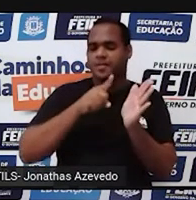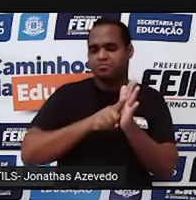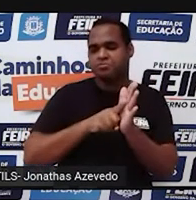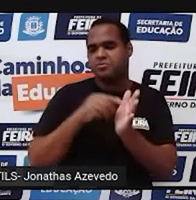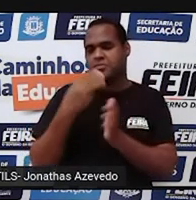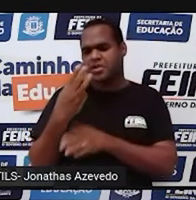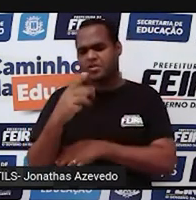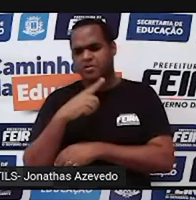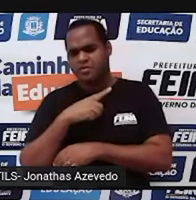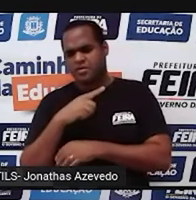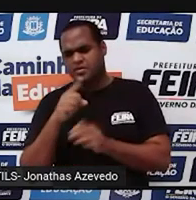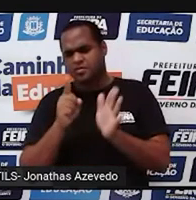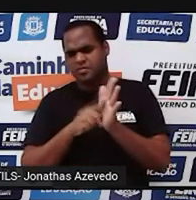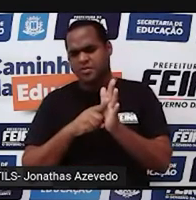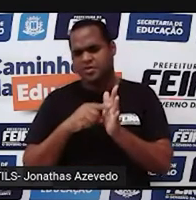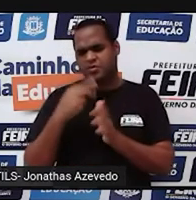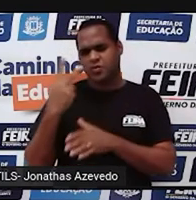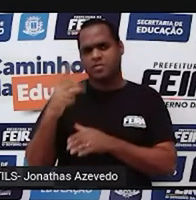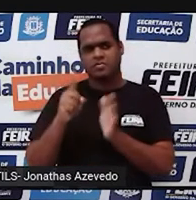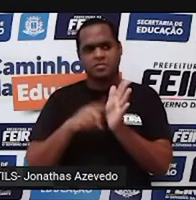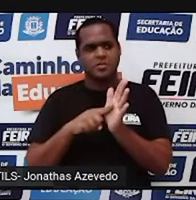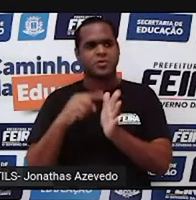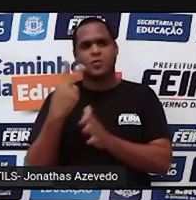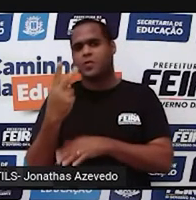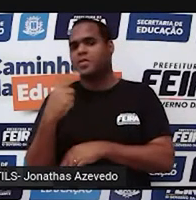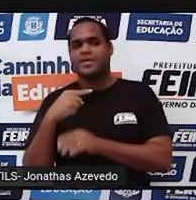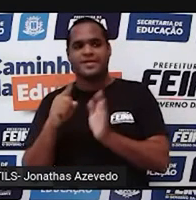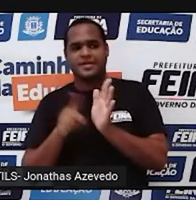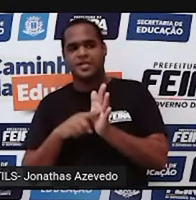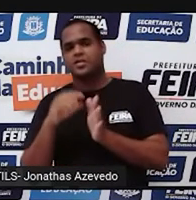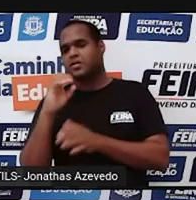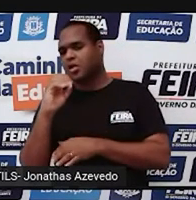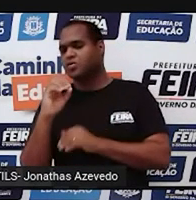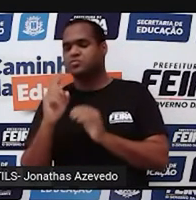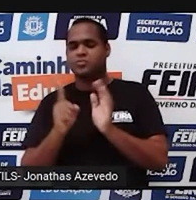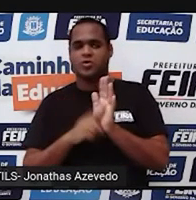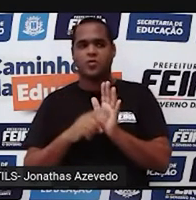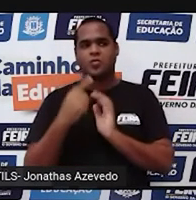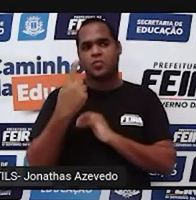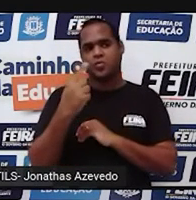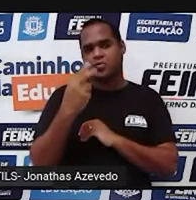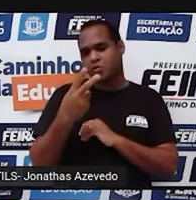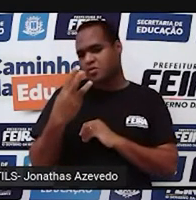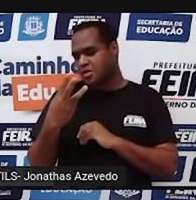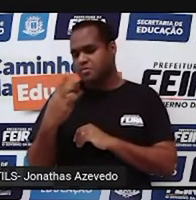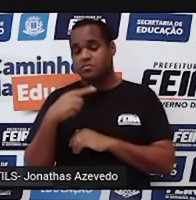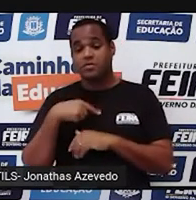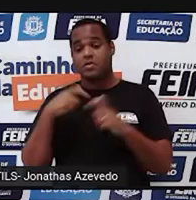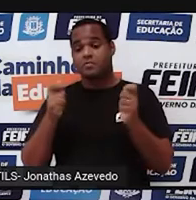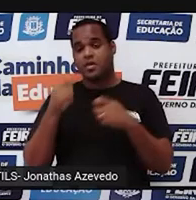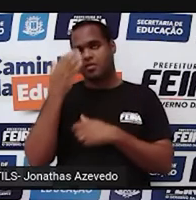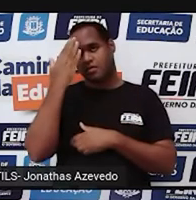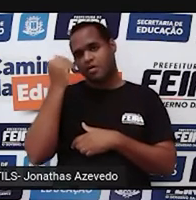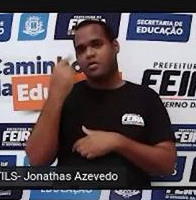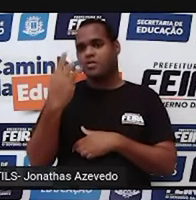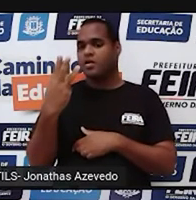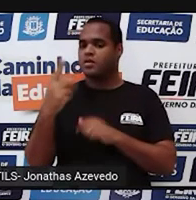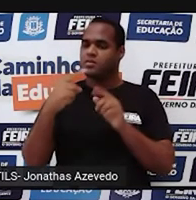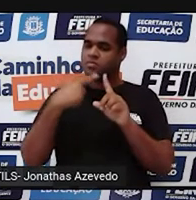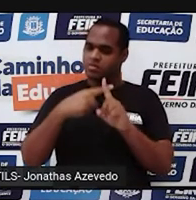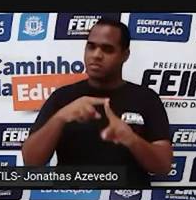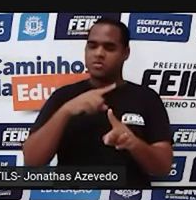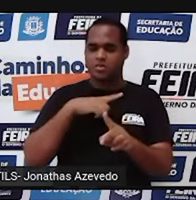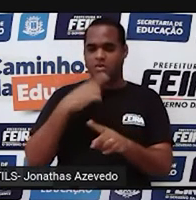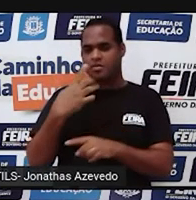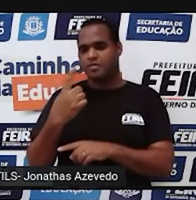menos três, menos dois, menos um, zero, um, dois, três. Mas eu sei que do três positivo para lá é infinito,